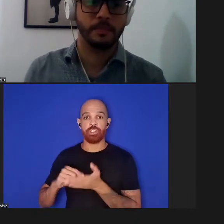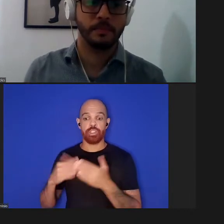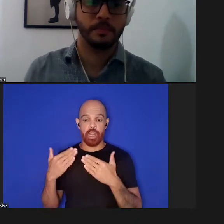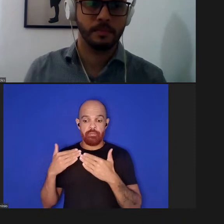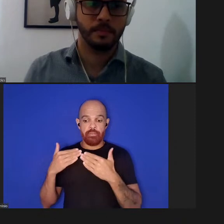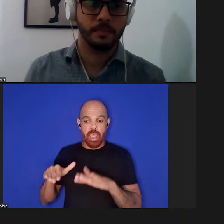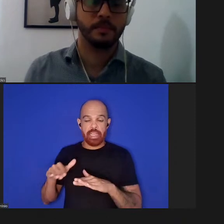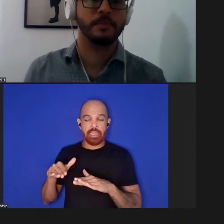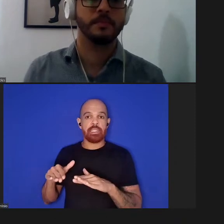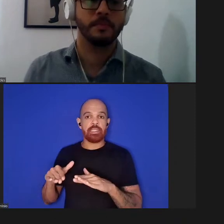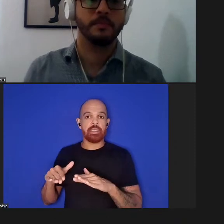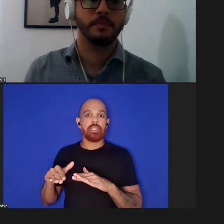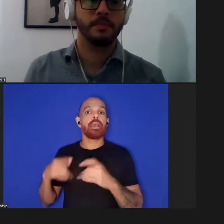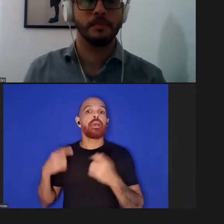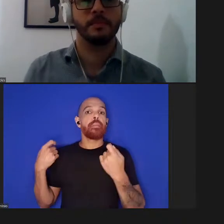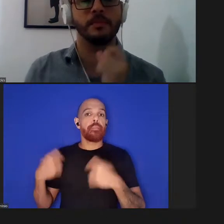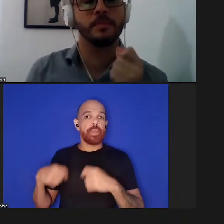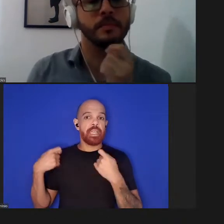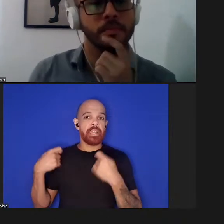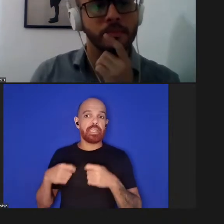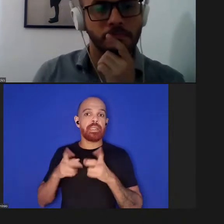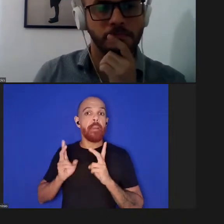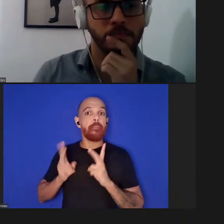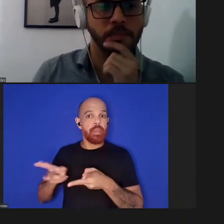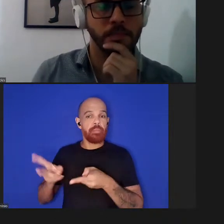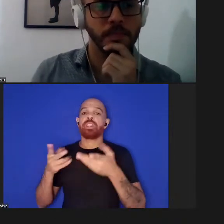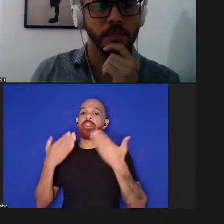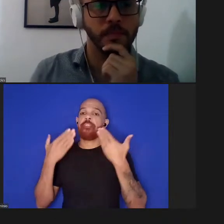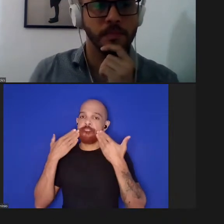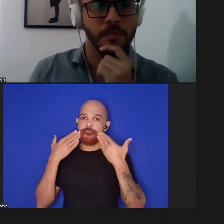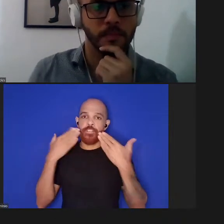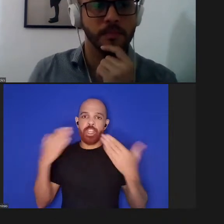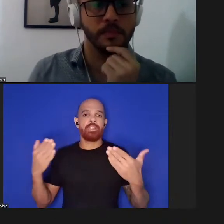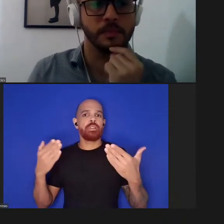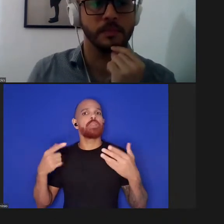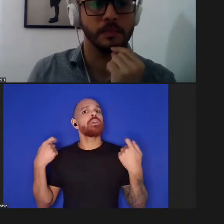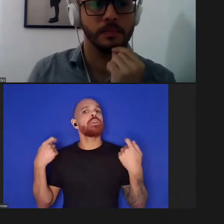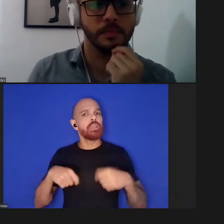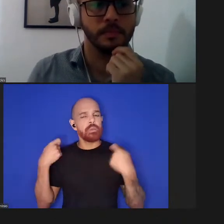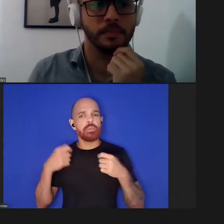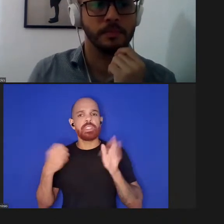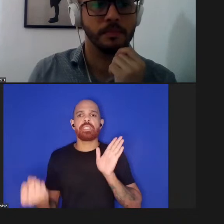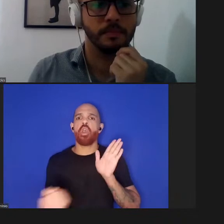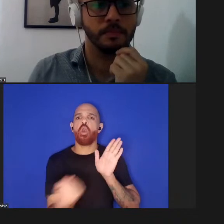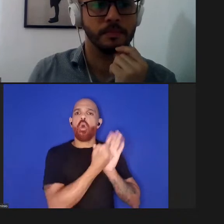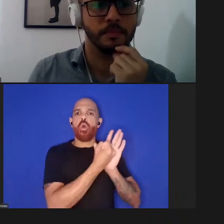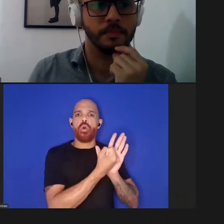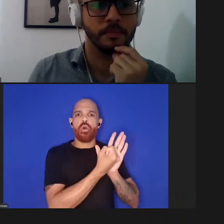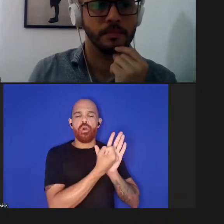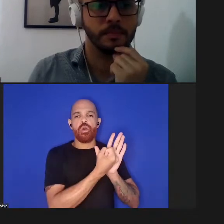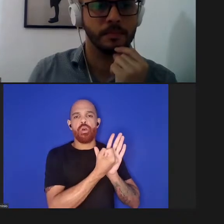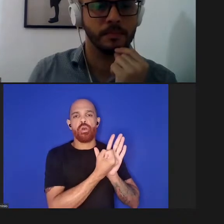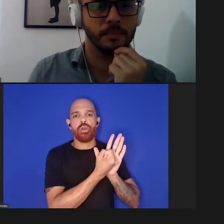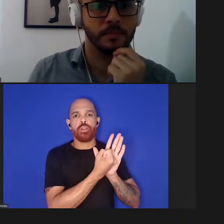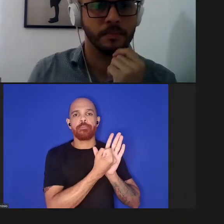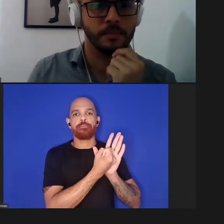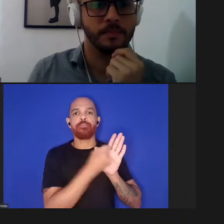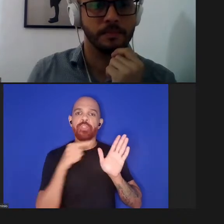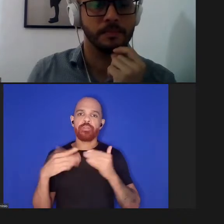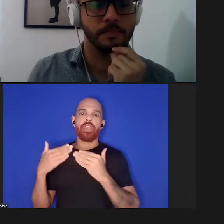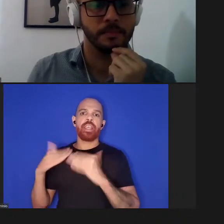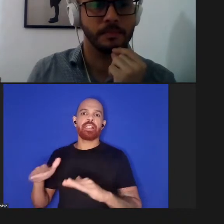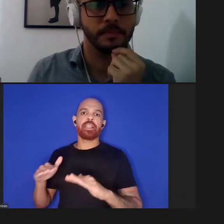tem que permanecer visível e tem que receber esse rótulo de que foi retratado